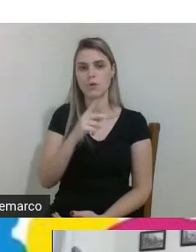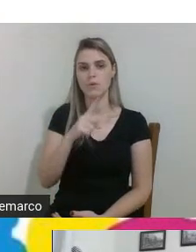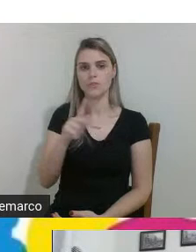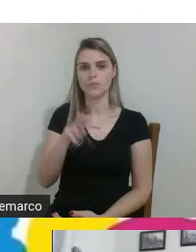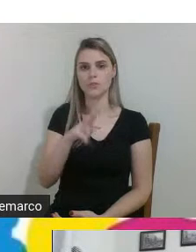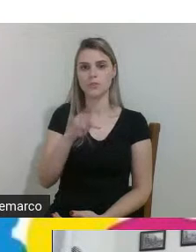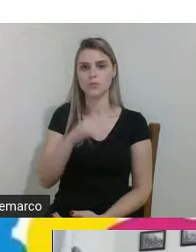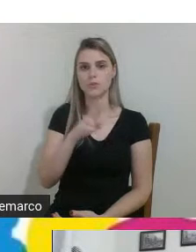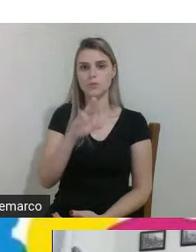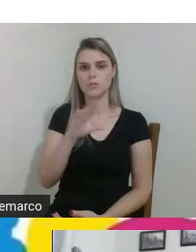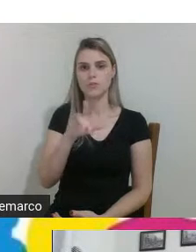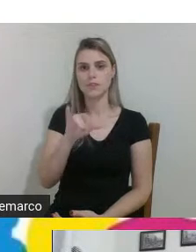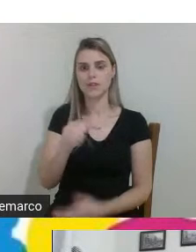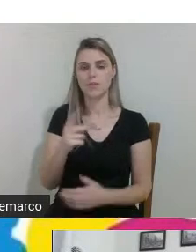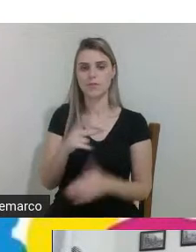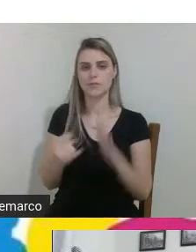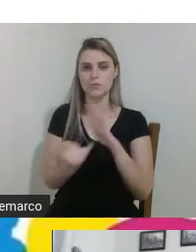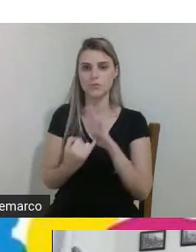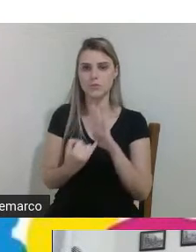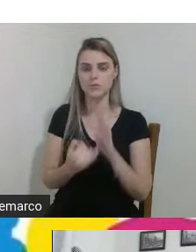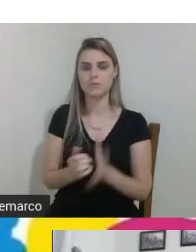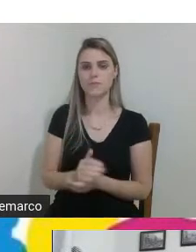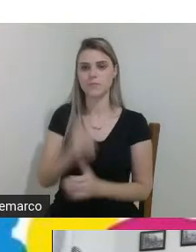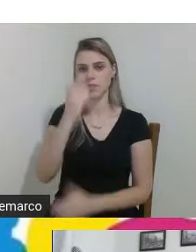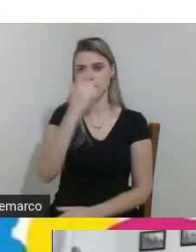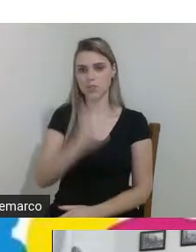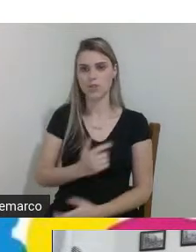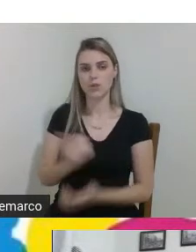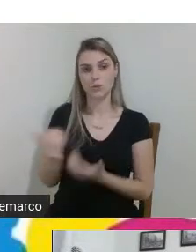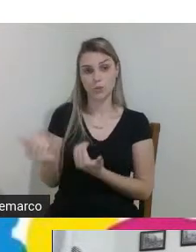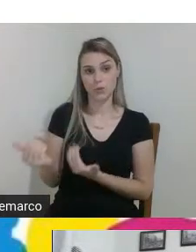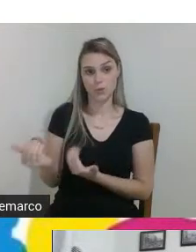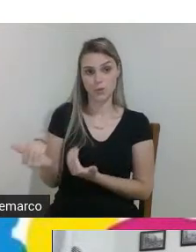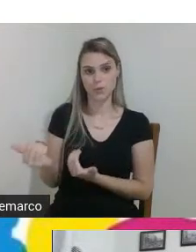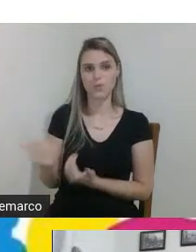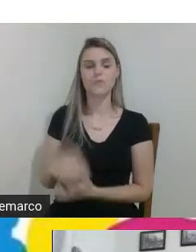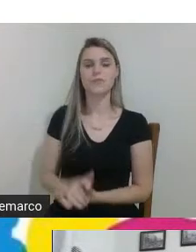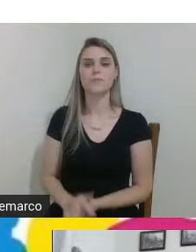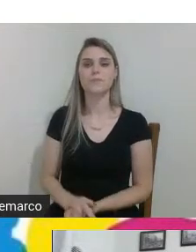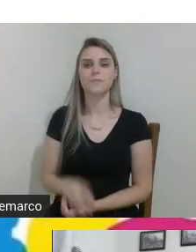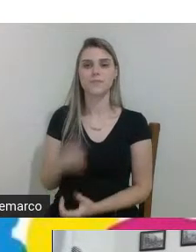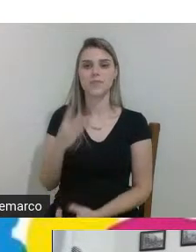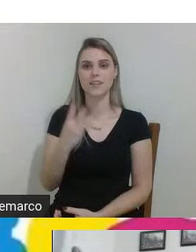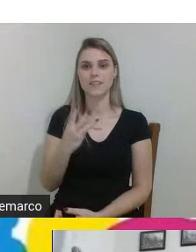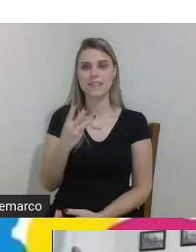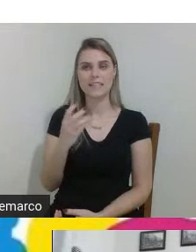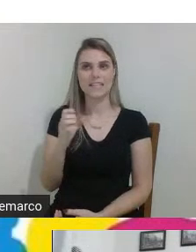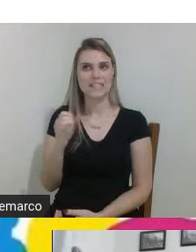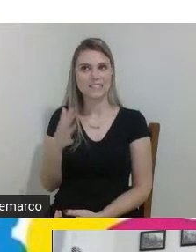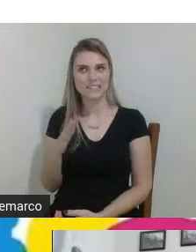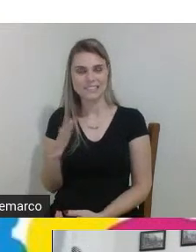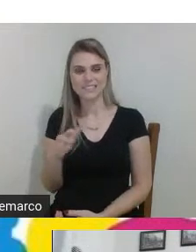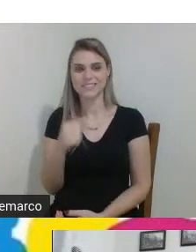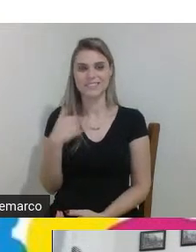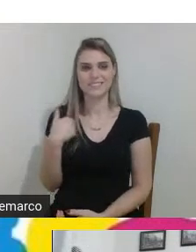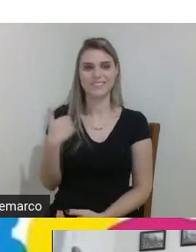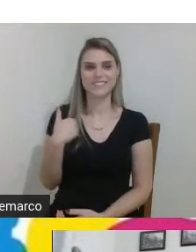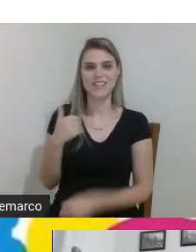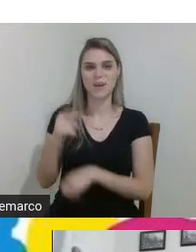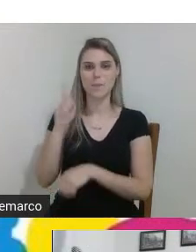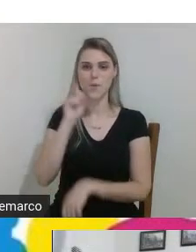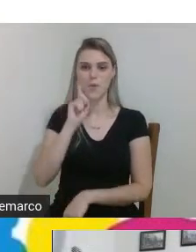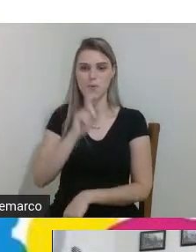do IFSC sou uma jovem de 30 e alguns anos morena cabelos